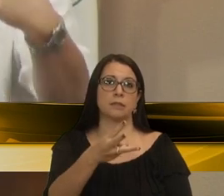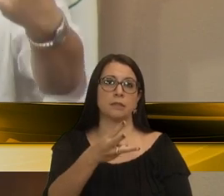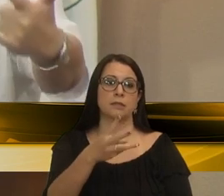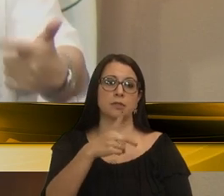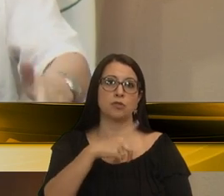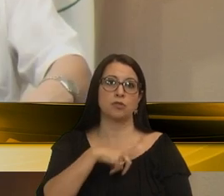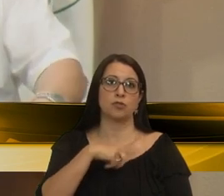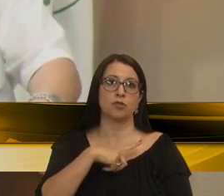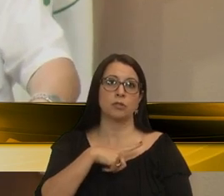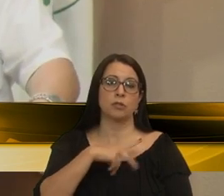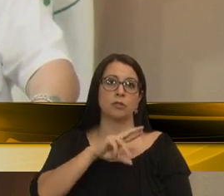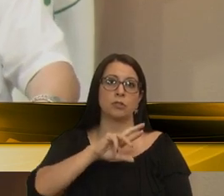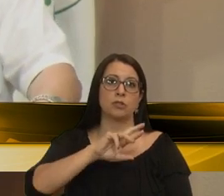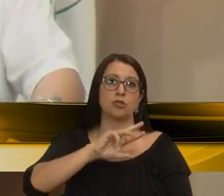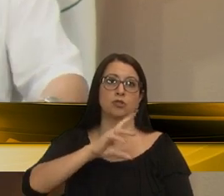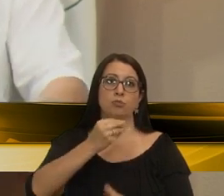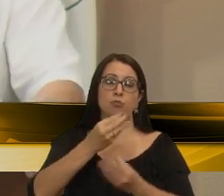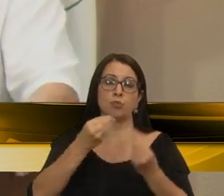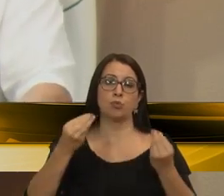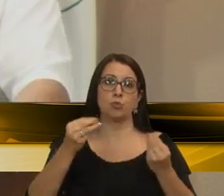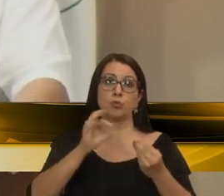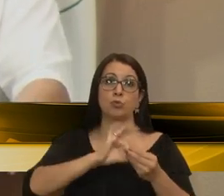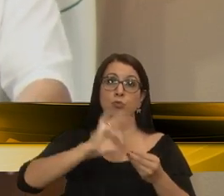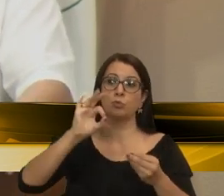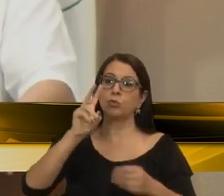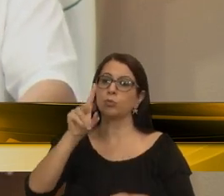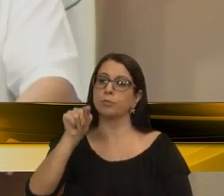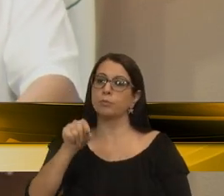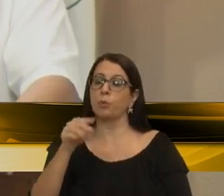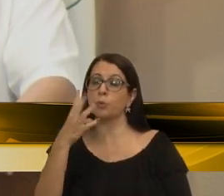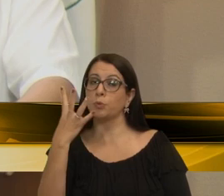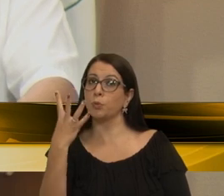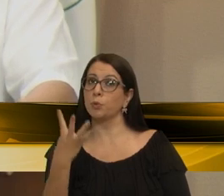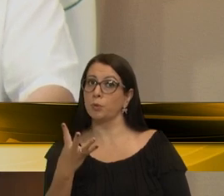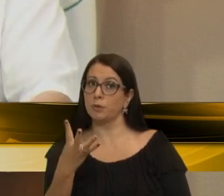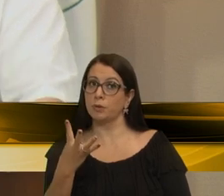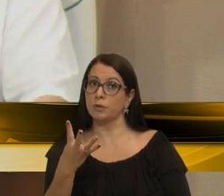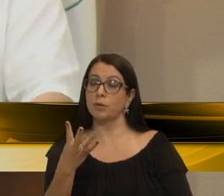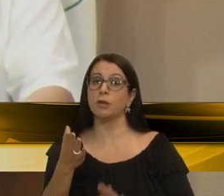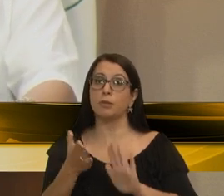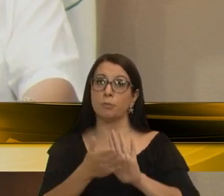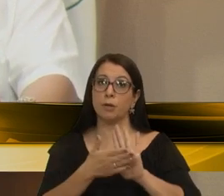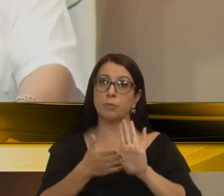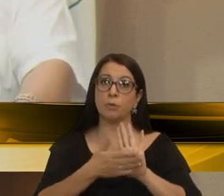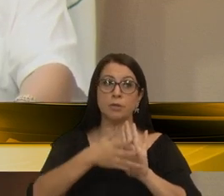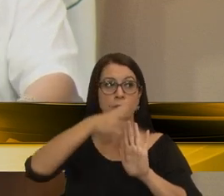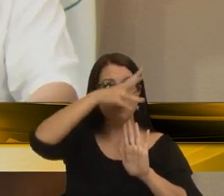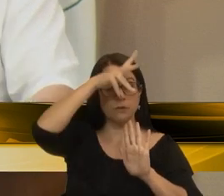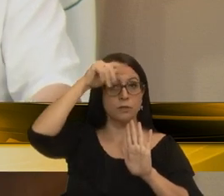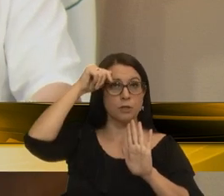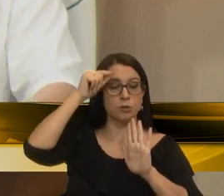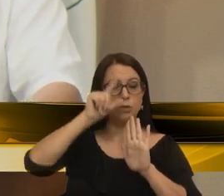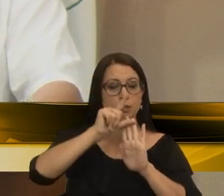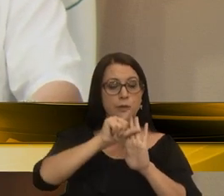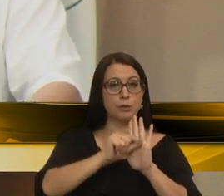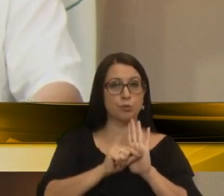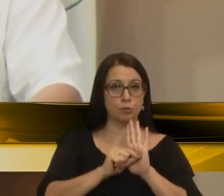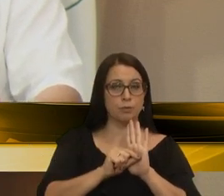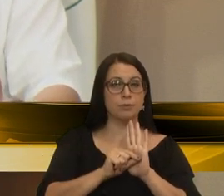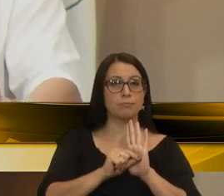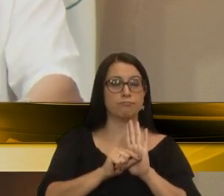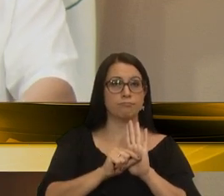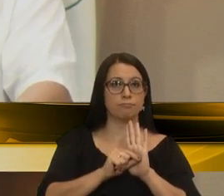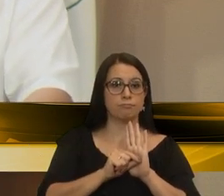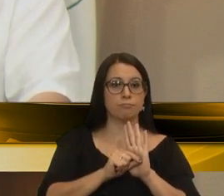tinha um multiplicador de índice de 2,4, e a proposta do Executivo reduz significativamente,